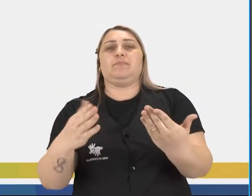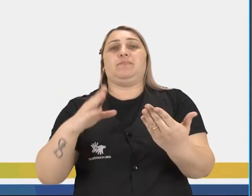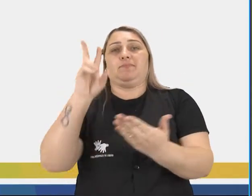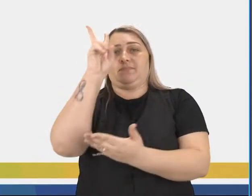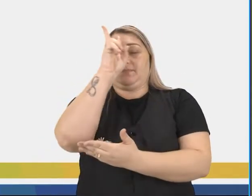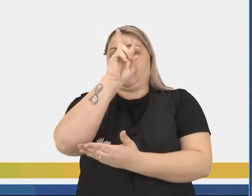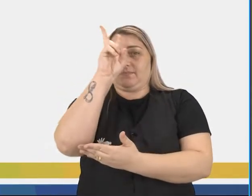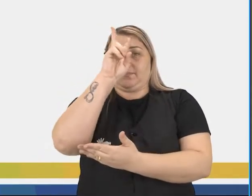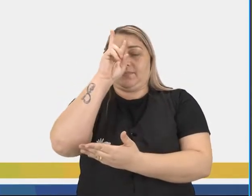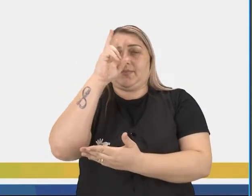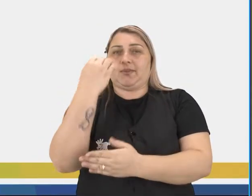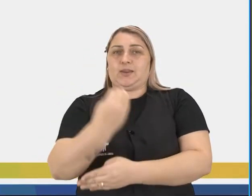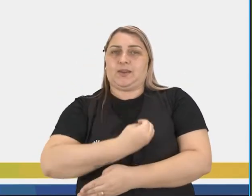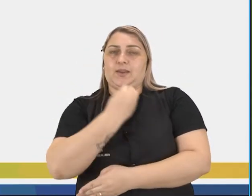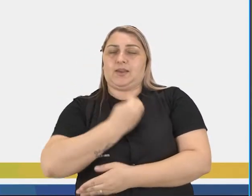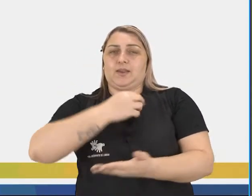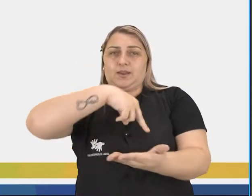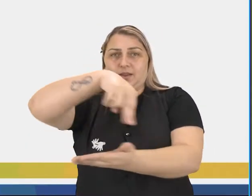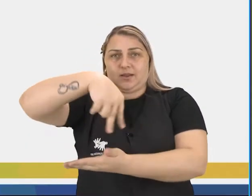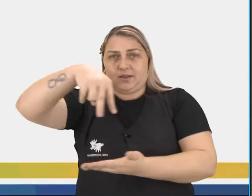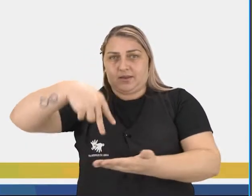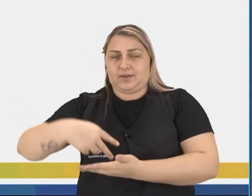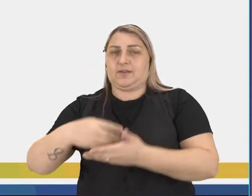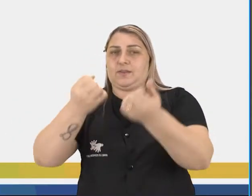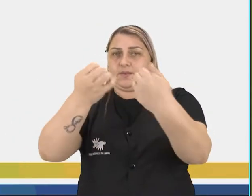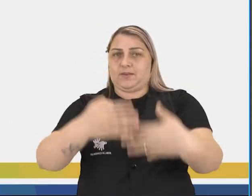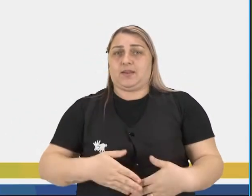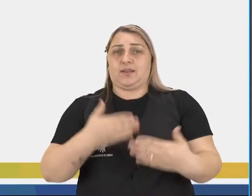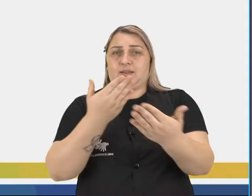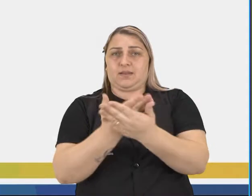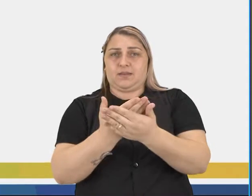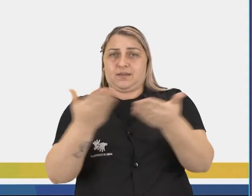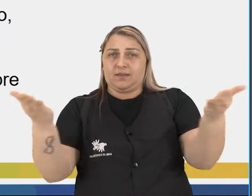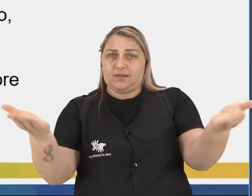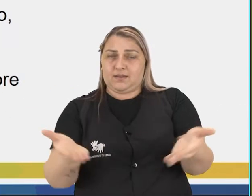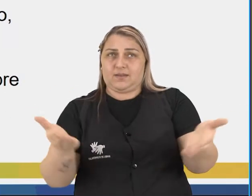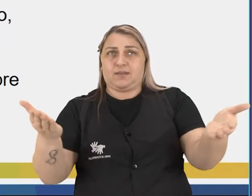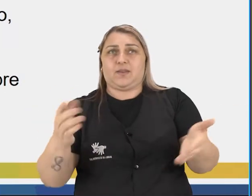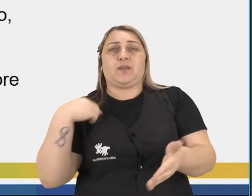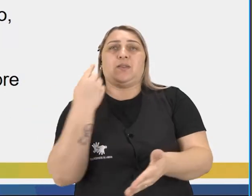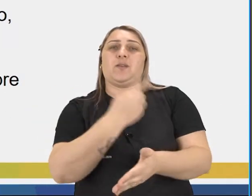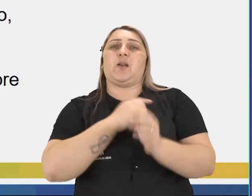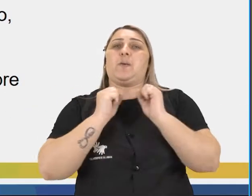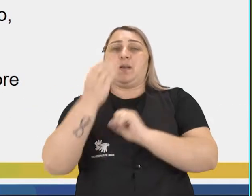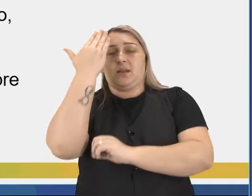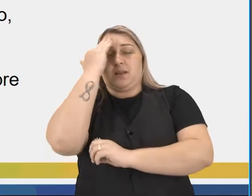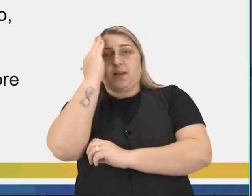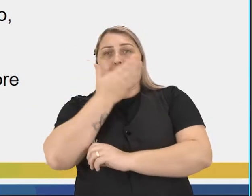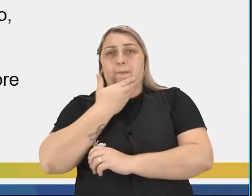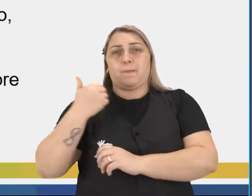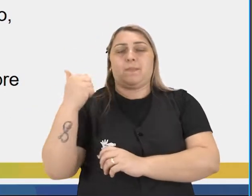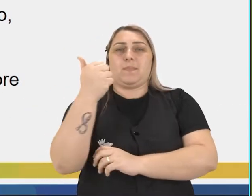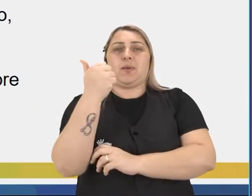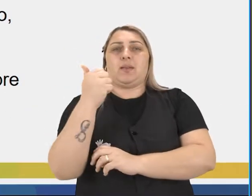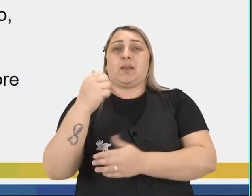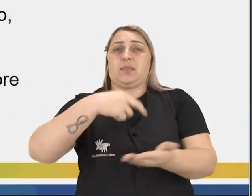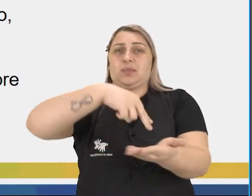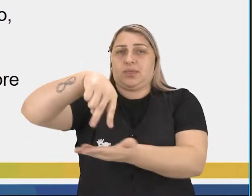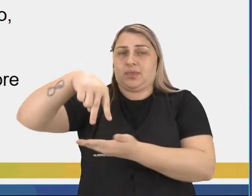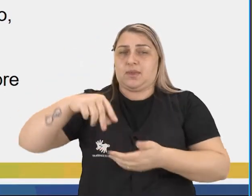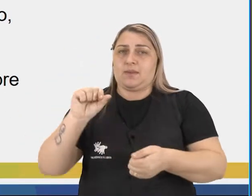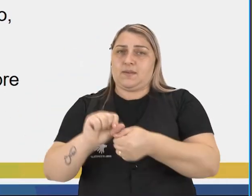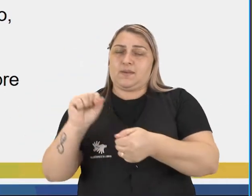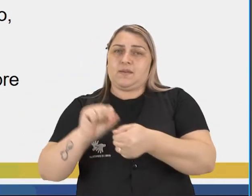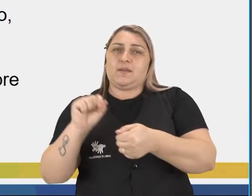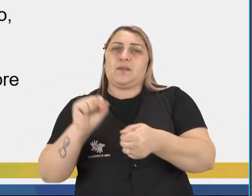históricos e presentes que a dança vai ser discutida nesta aula. Para que a gente possa entender um pouco melhor, a dança